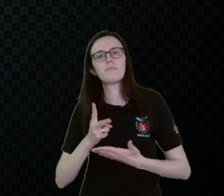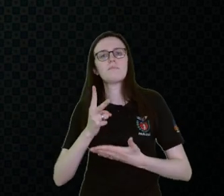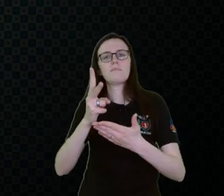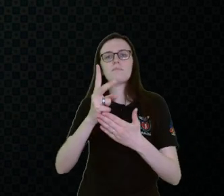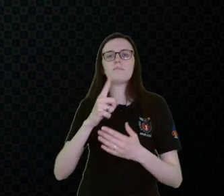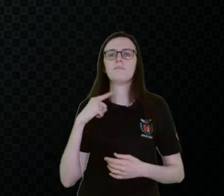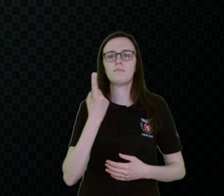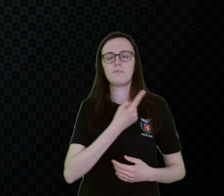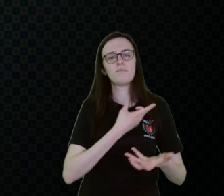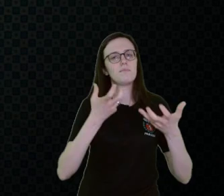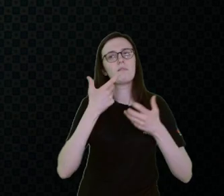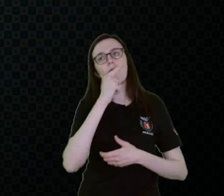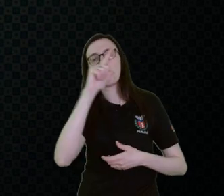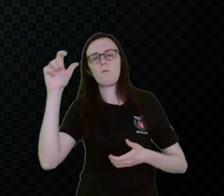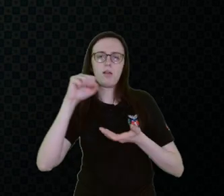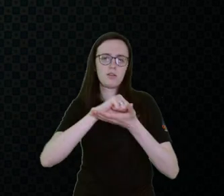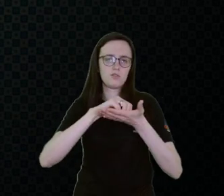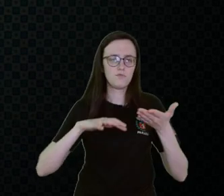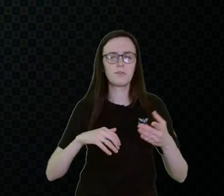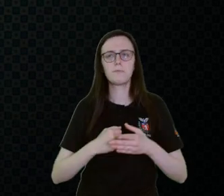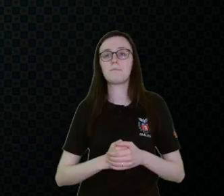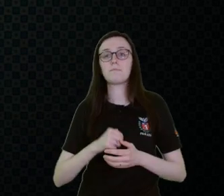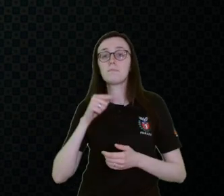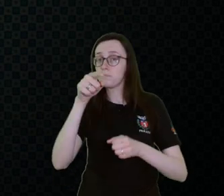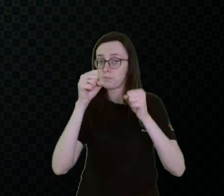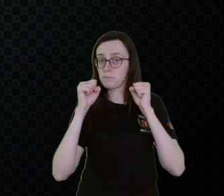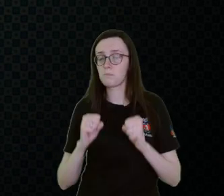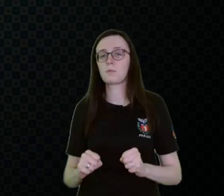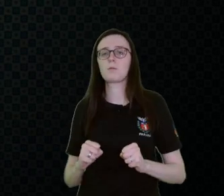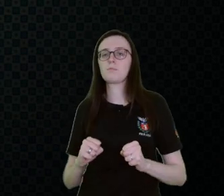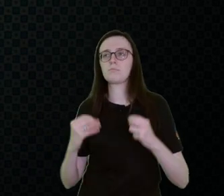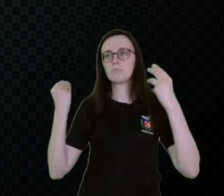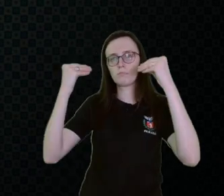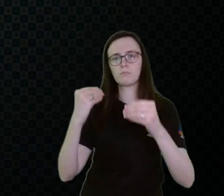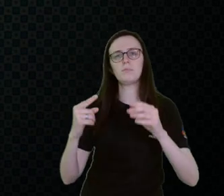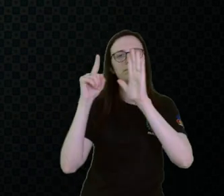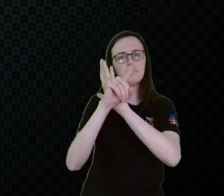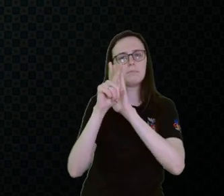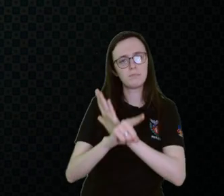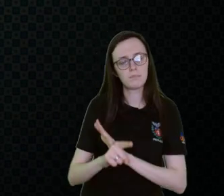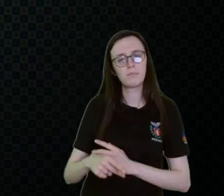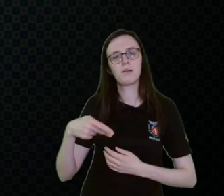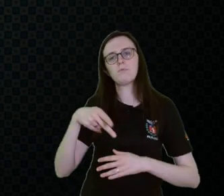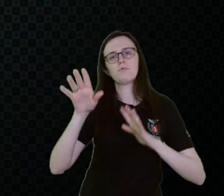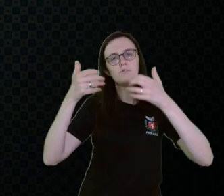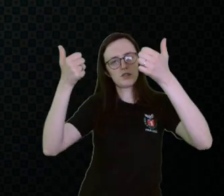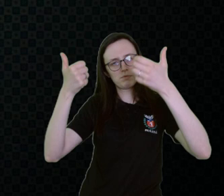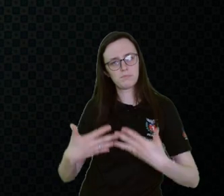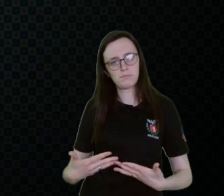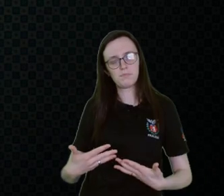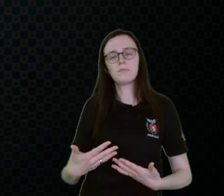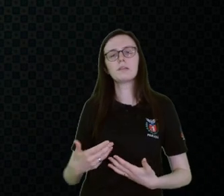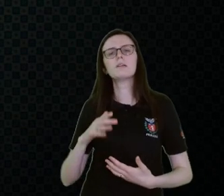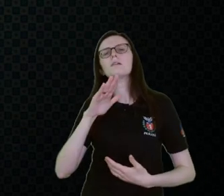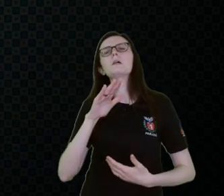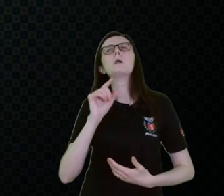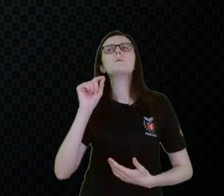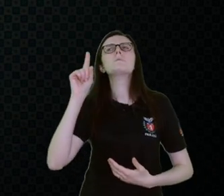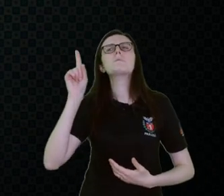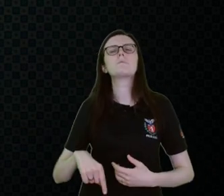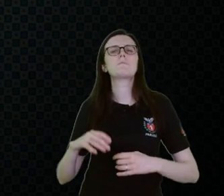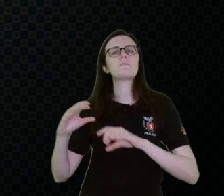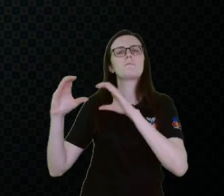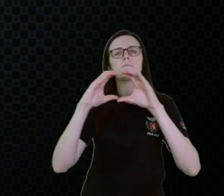A gente pretende fazer outras atividades. Vocês podem colocar as perguntas, como a professora Thais já orientou. Então, o que é comunicação